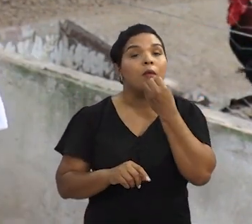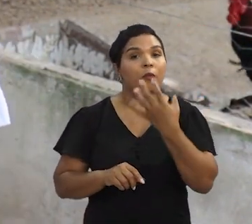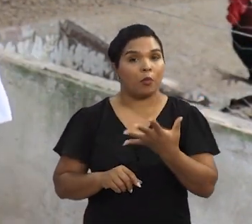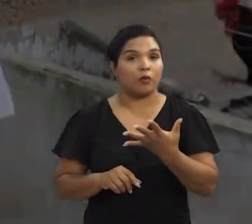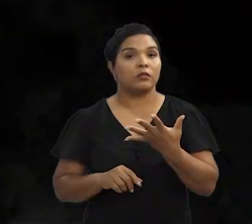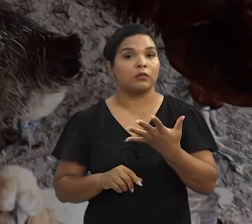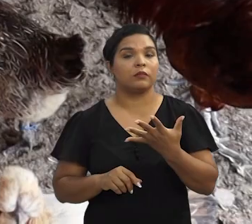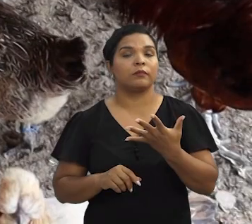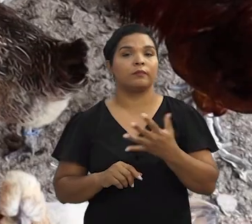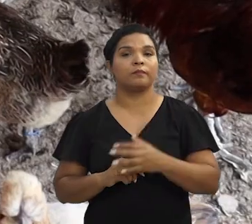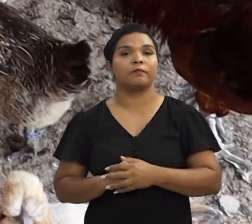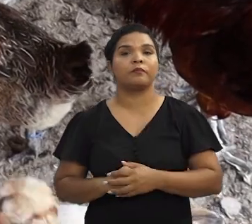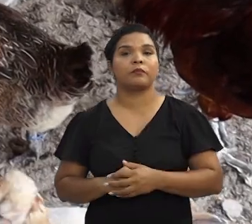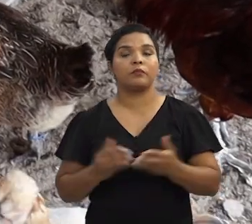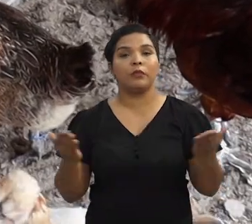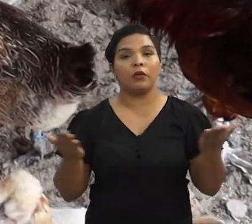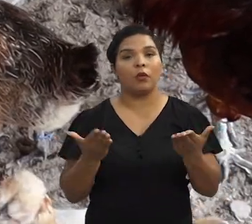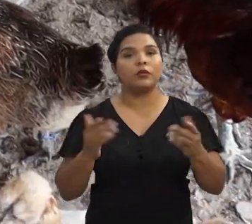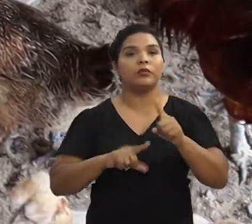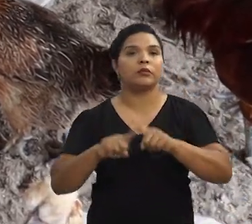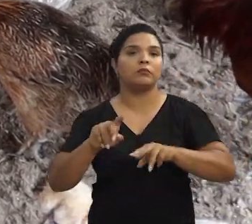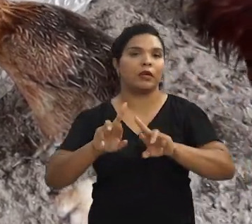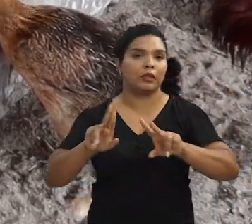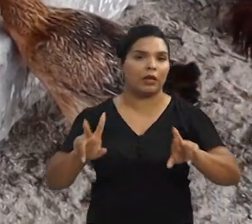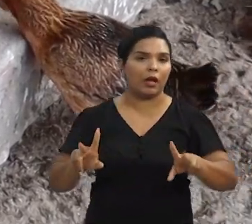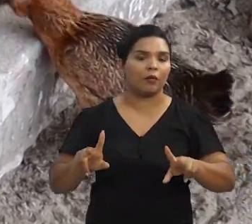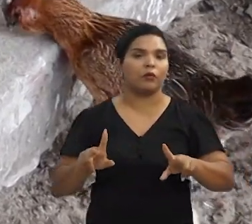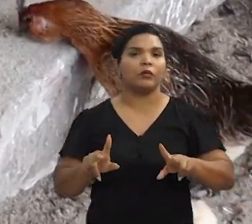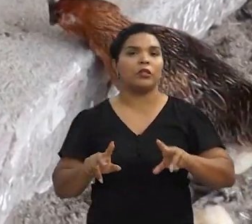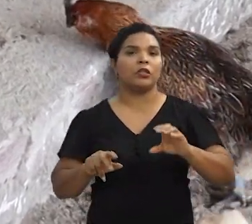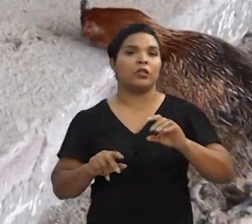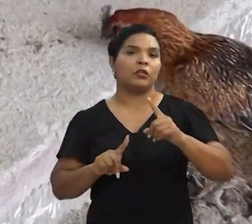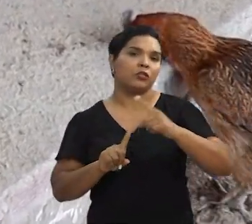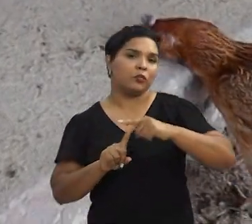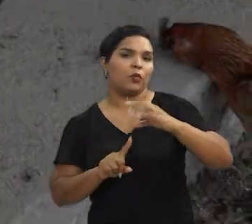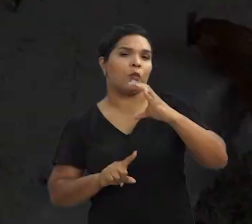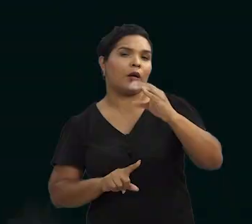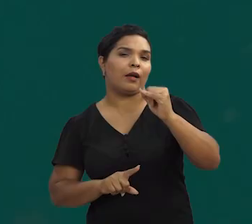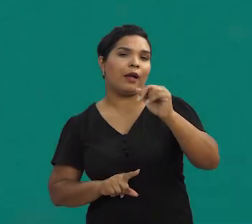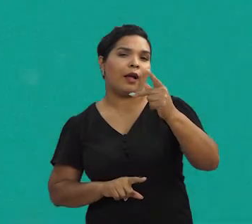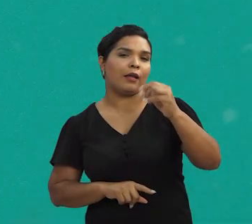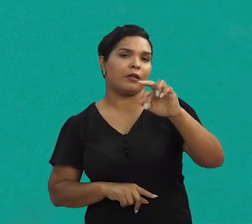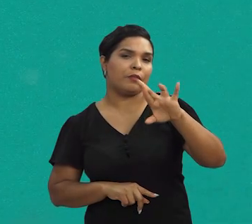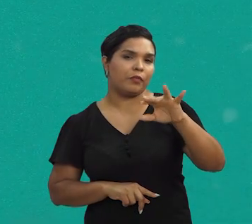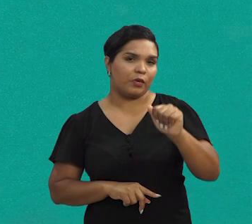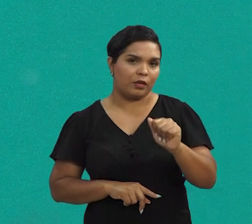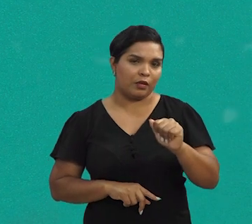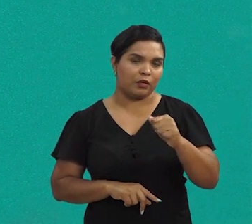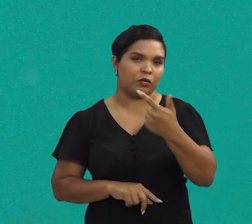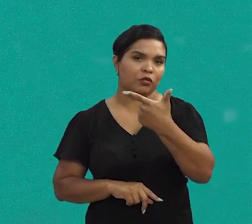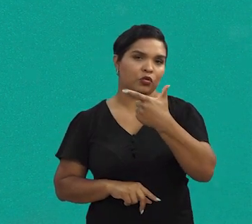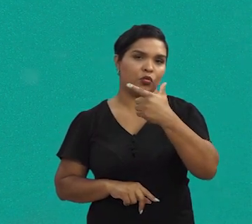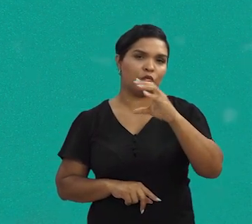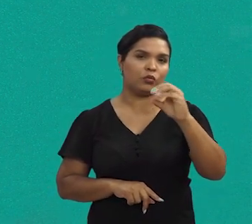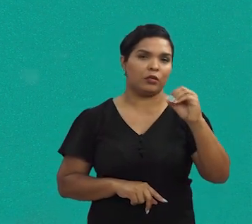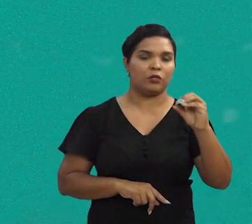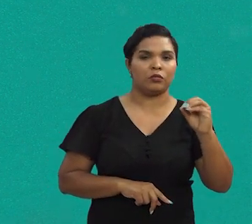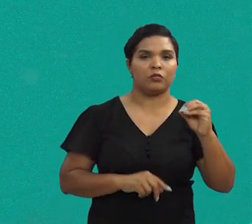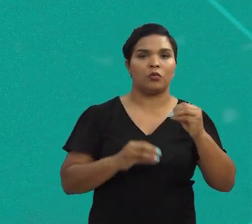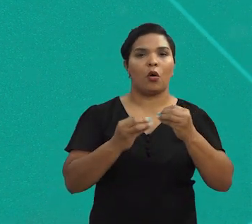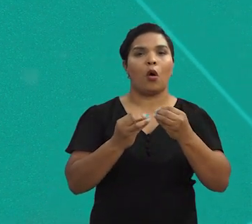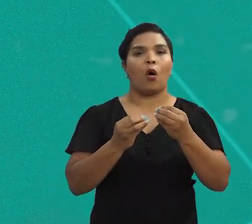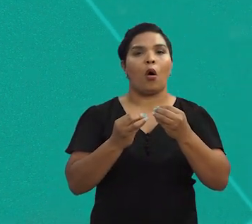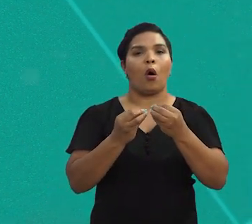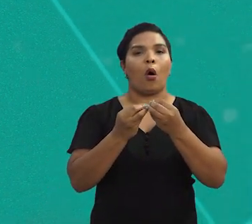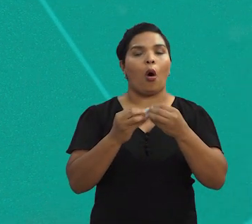muito boas poedeiras. Hoje esse material nosso, considerando uma raça tipo caipira, elas têm uma capacidade de 180 a 200 ovos por ano.